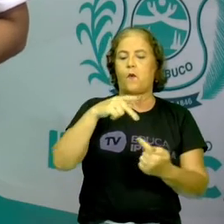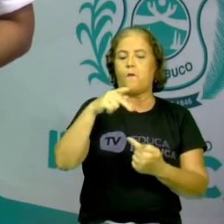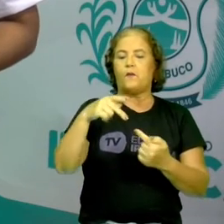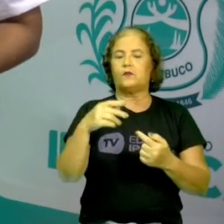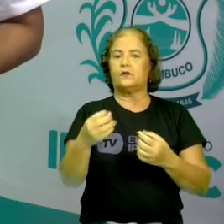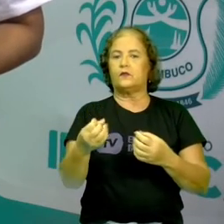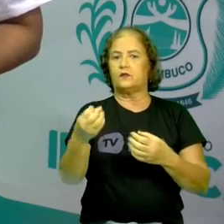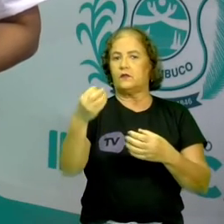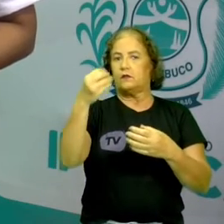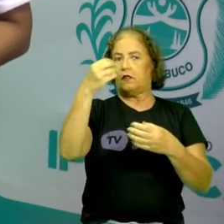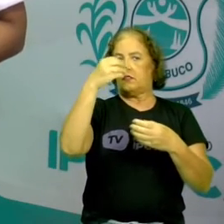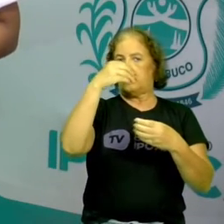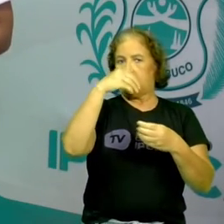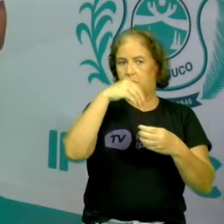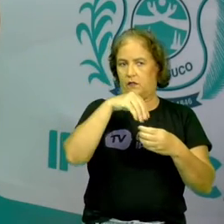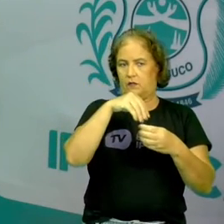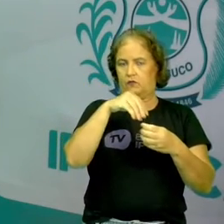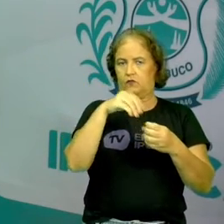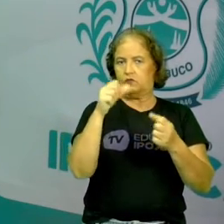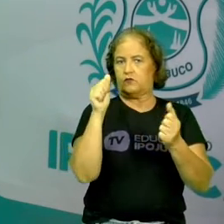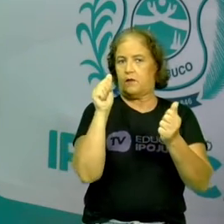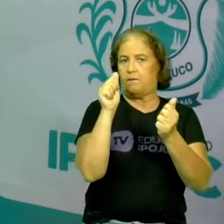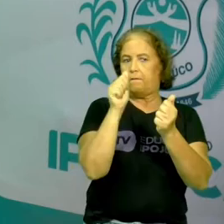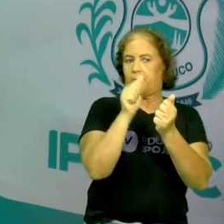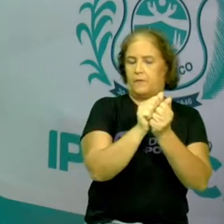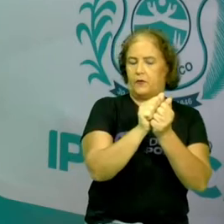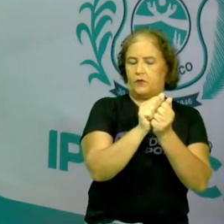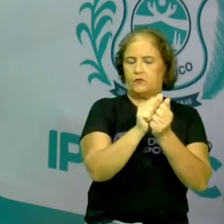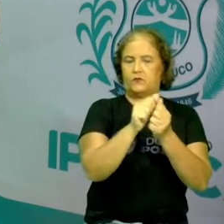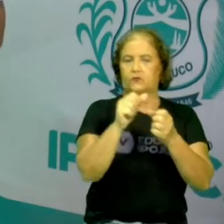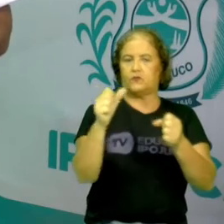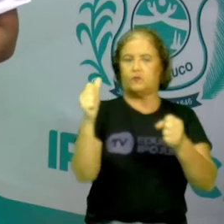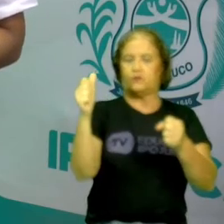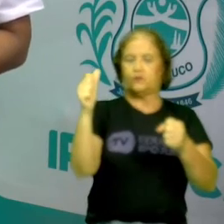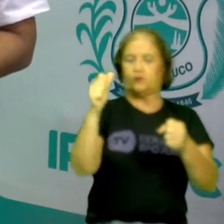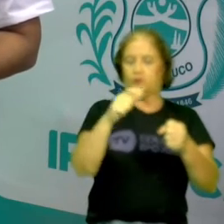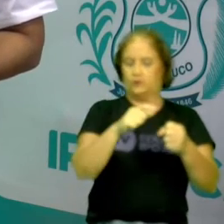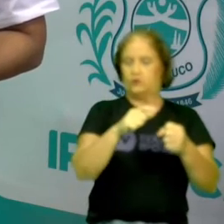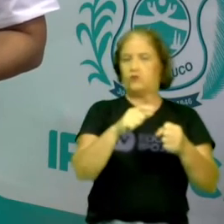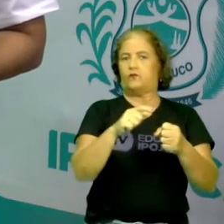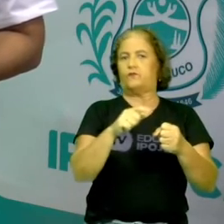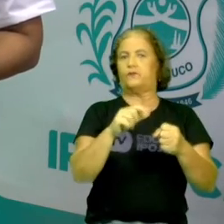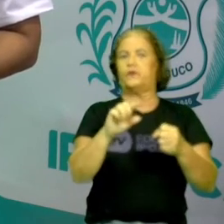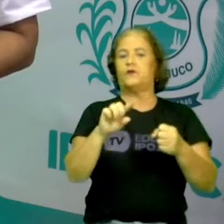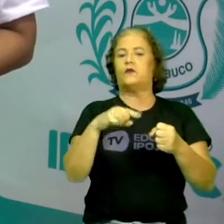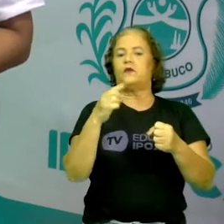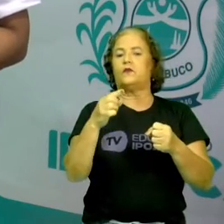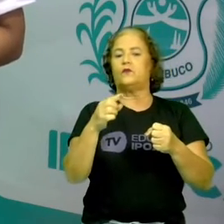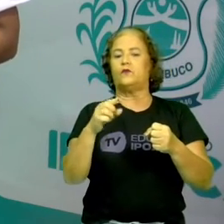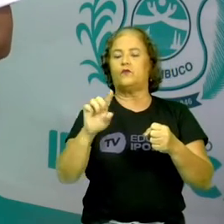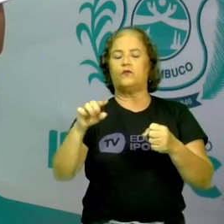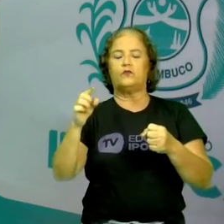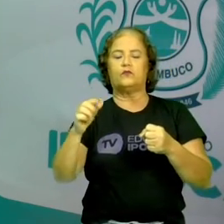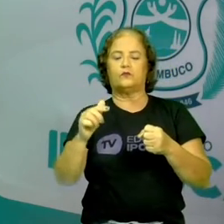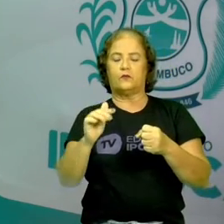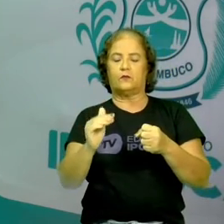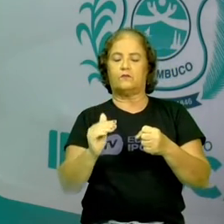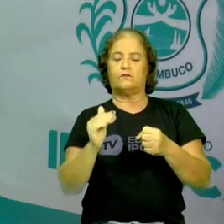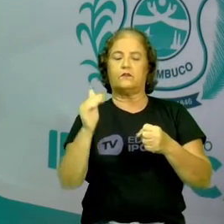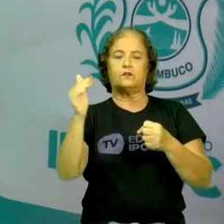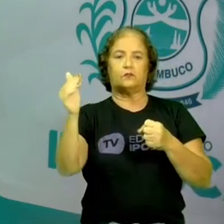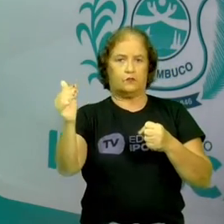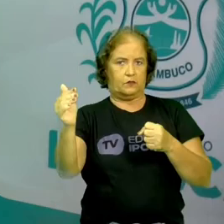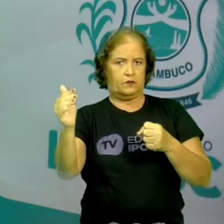que é o que a gente vai estudar agora, e planetas exteriores, que a gente vai ver daqui a pouquinho.